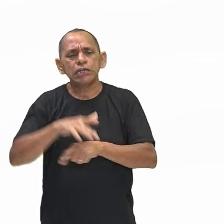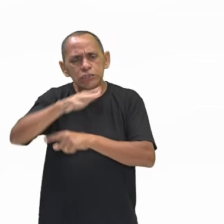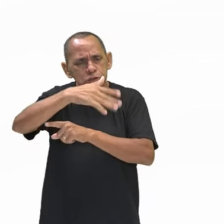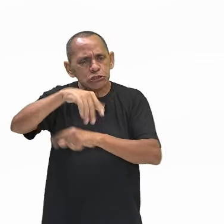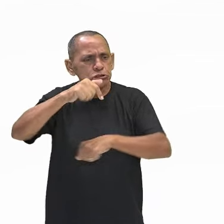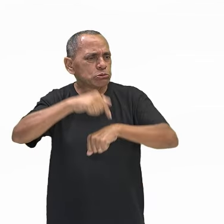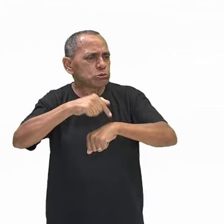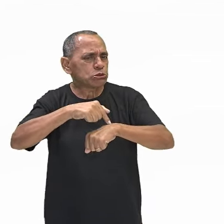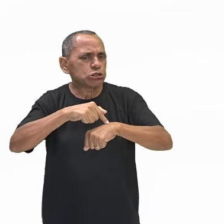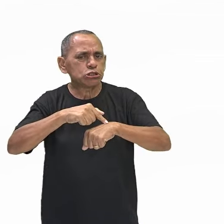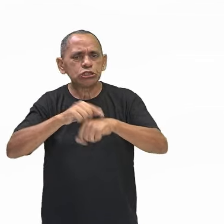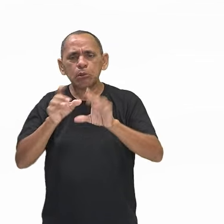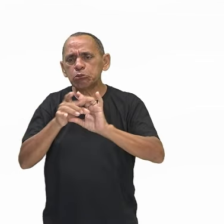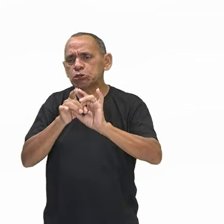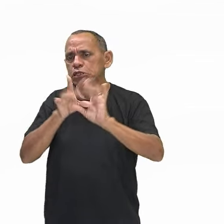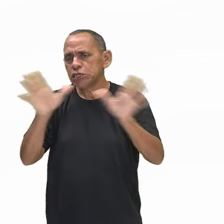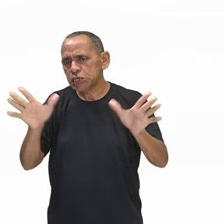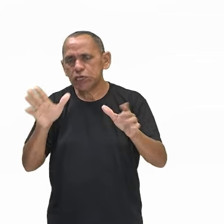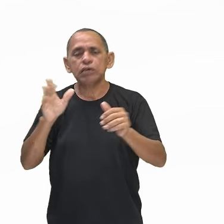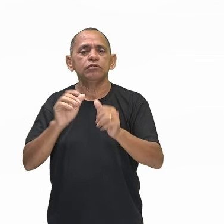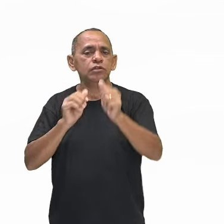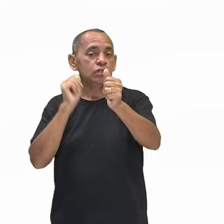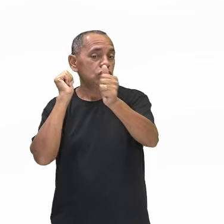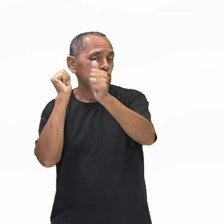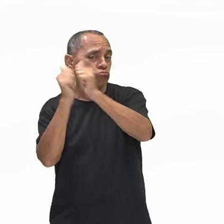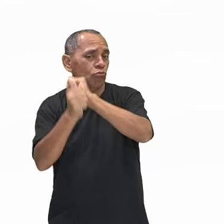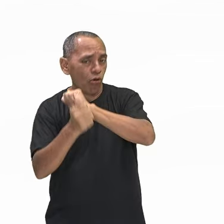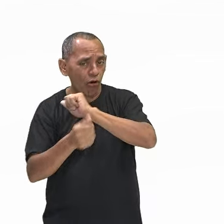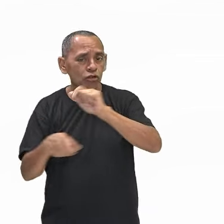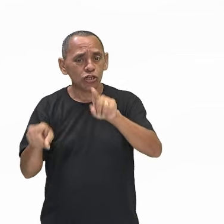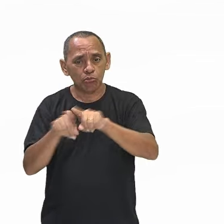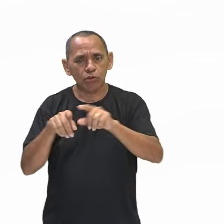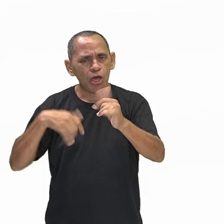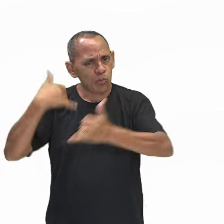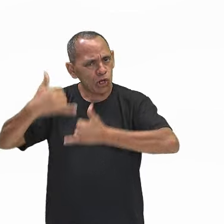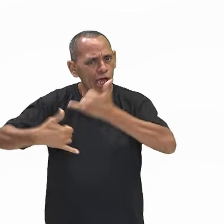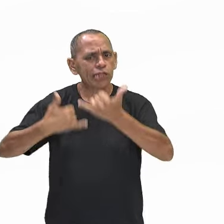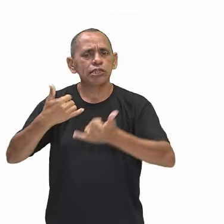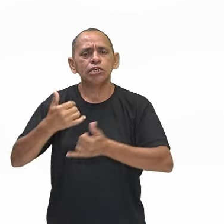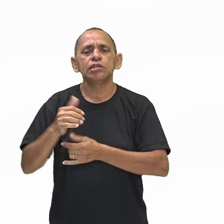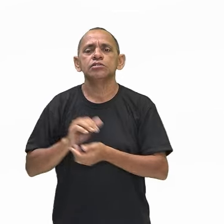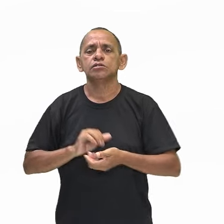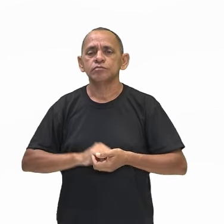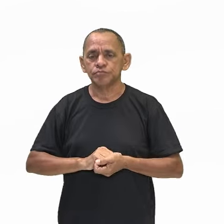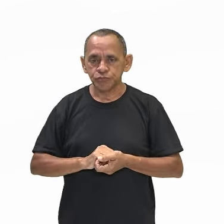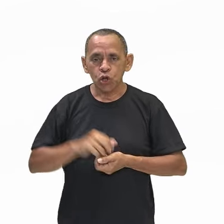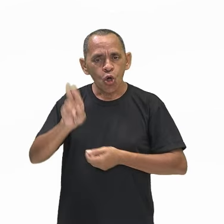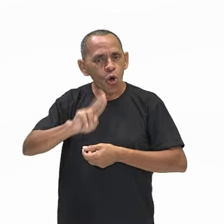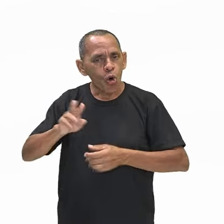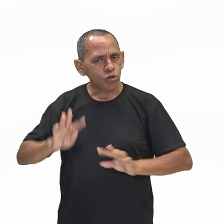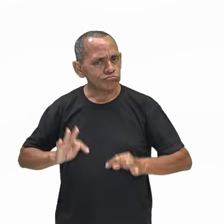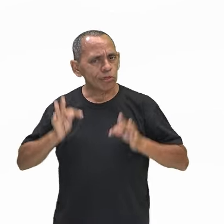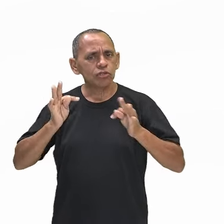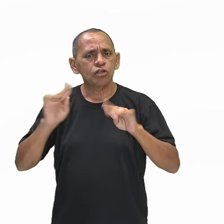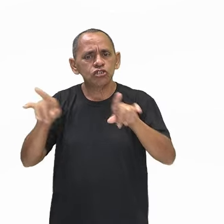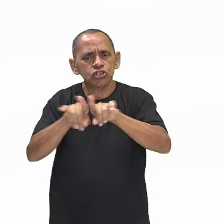por meio de jogos, esportes, brincadeiras, também por meio de uso da tecnologia,